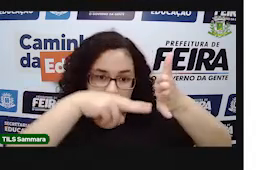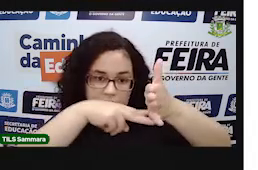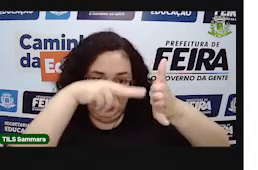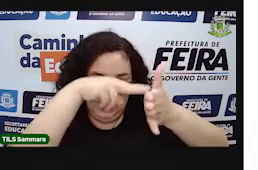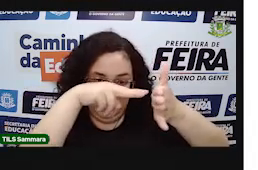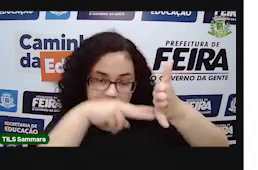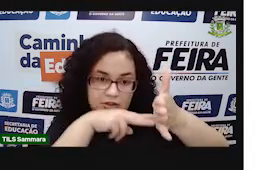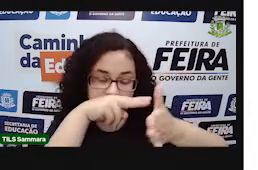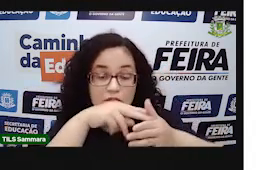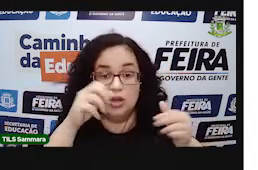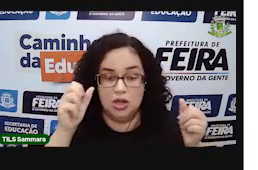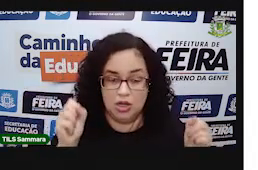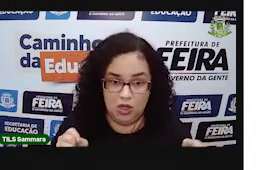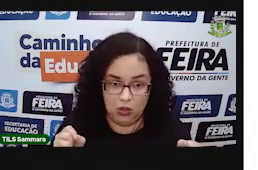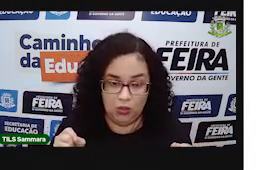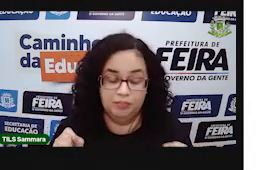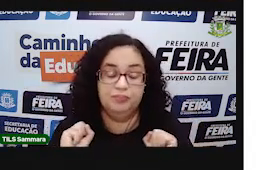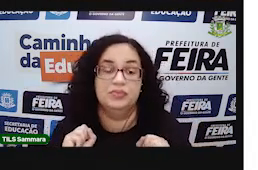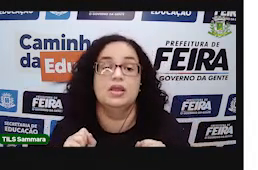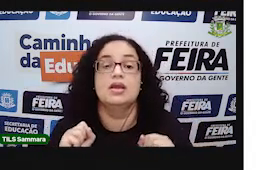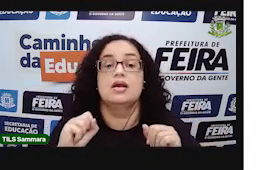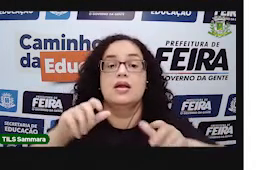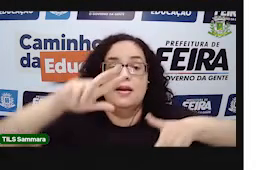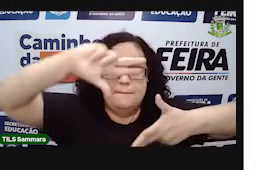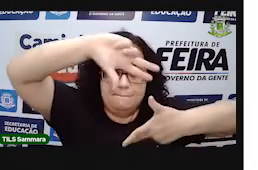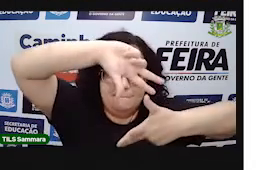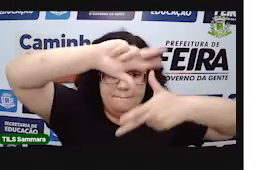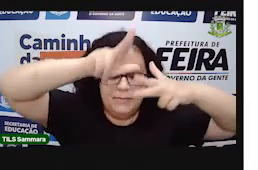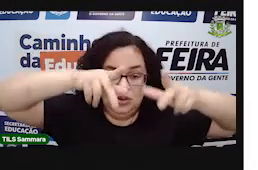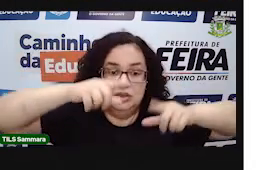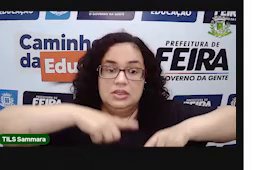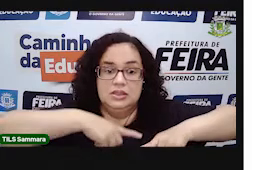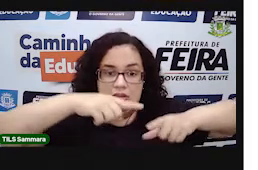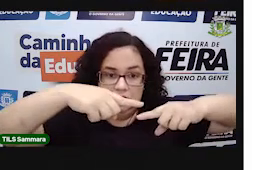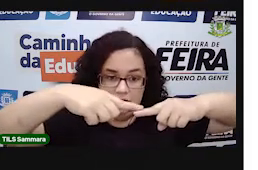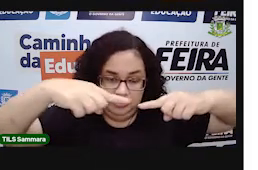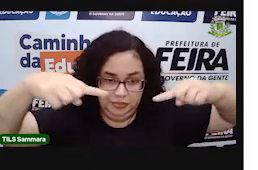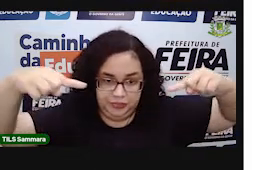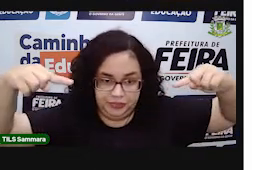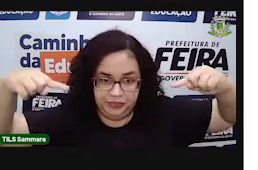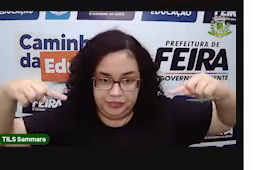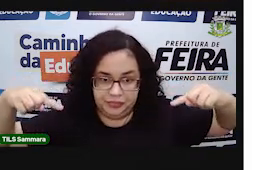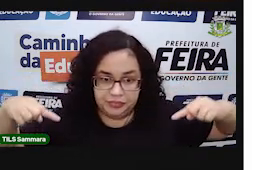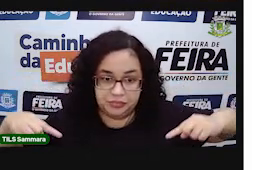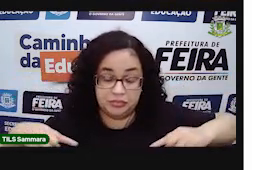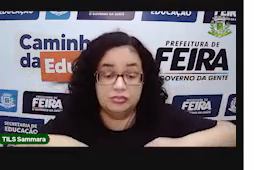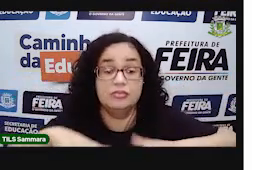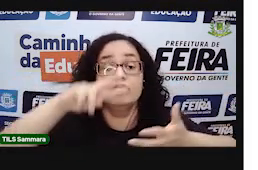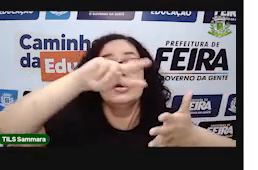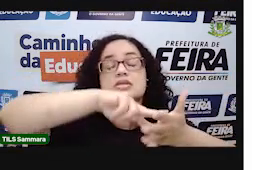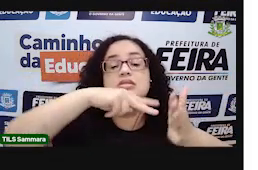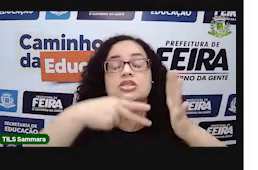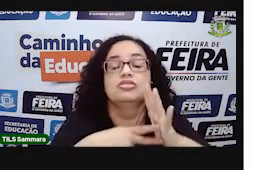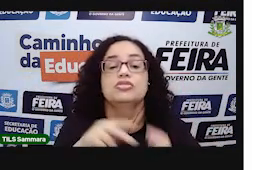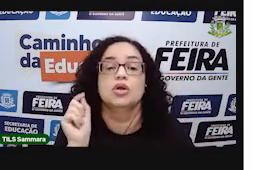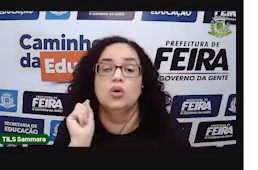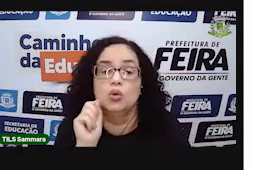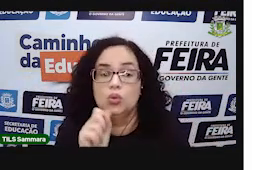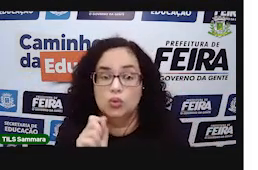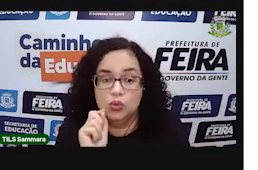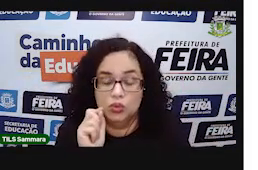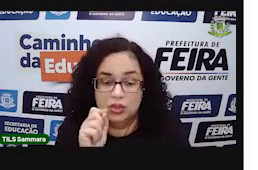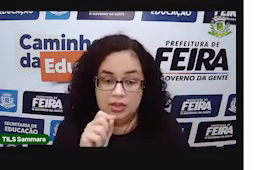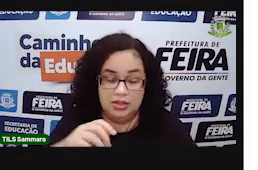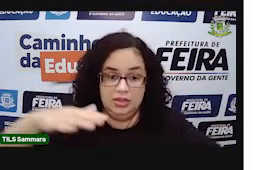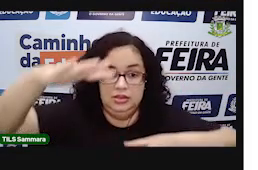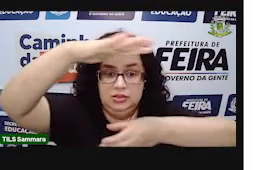lembrar o que é um prisma. O prisma é um poliedro que ele vai ter retângulos como faces laterais. O é que isso